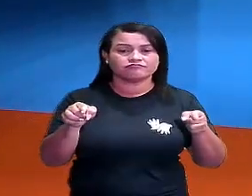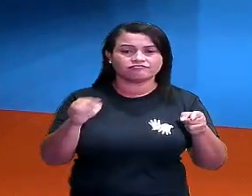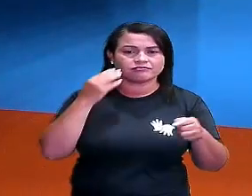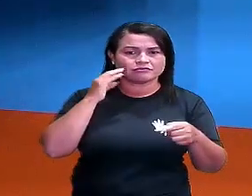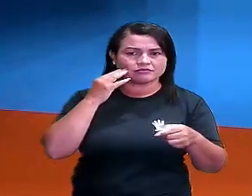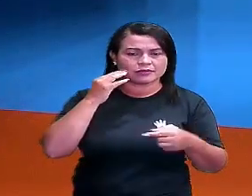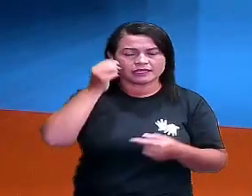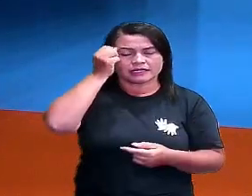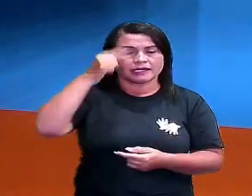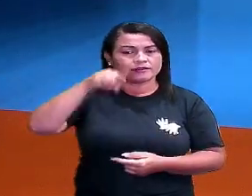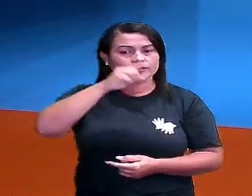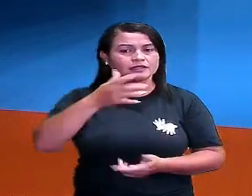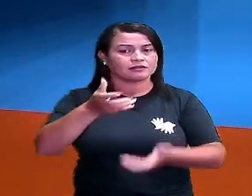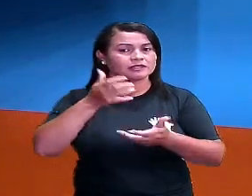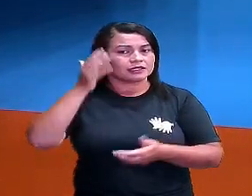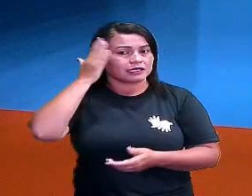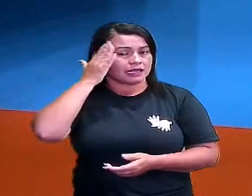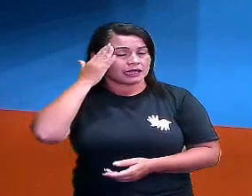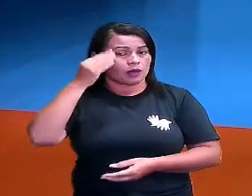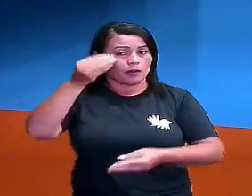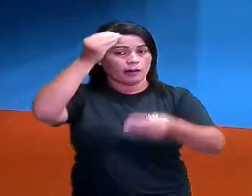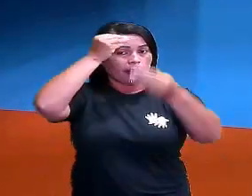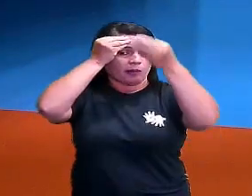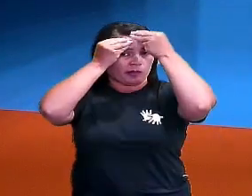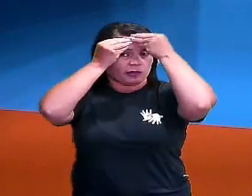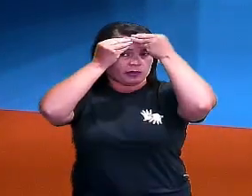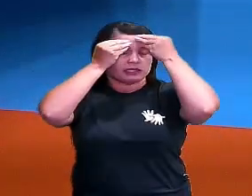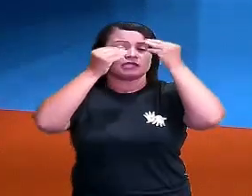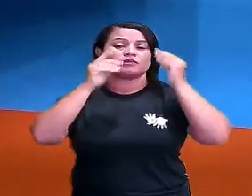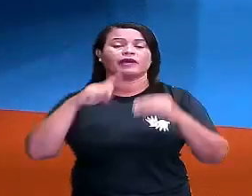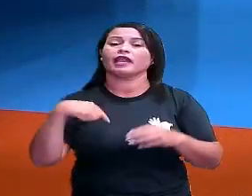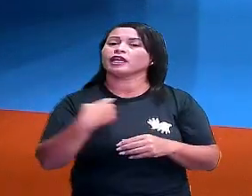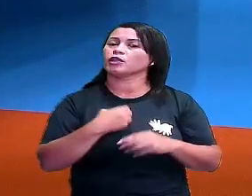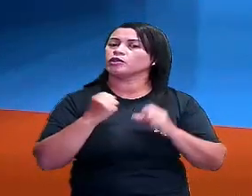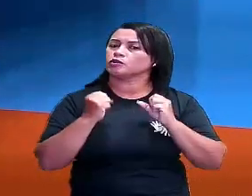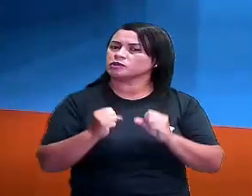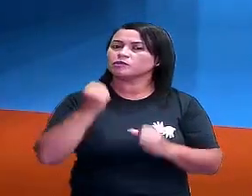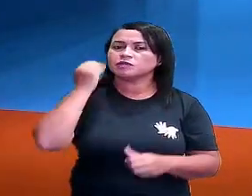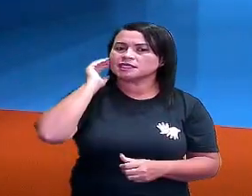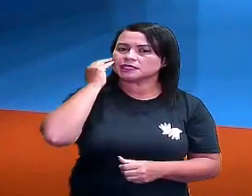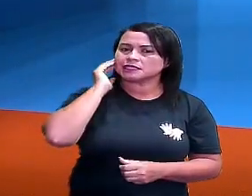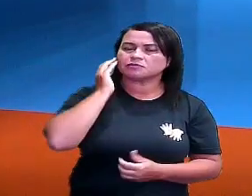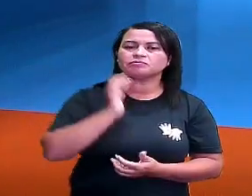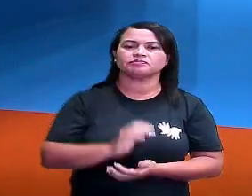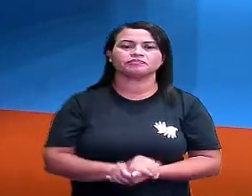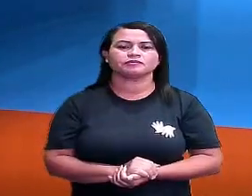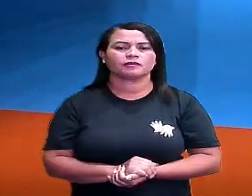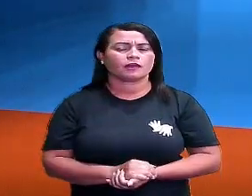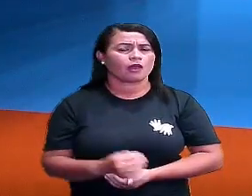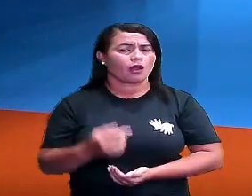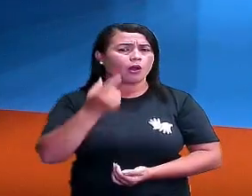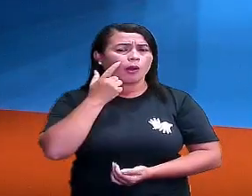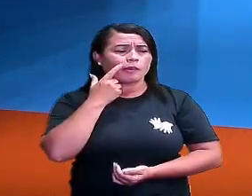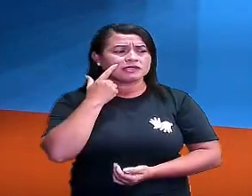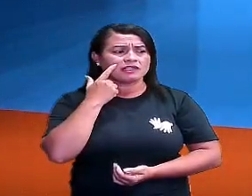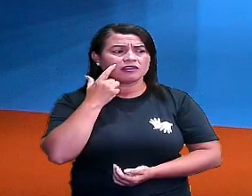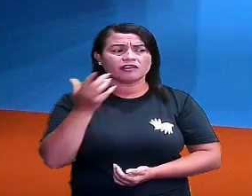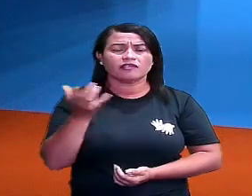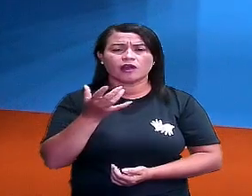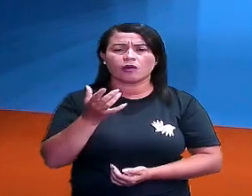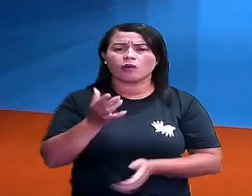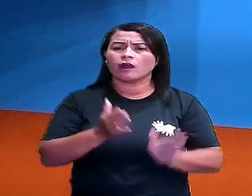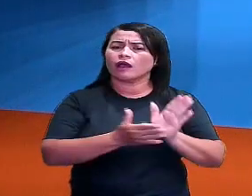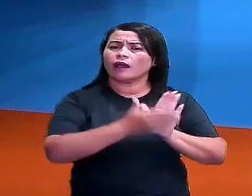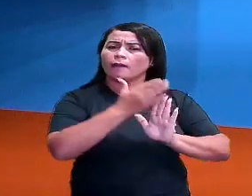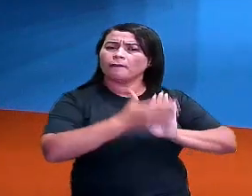quero que vocês tenham, que vocês memorizem, pra que a gente possa entender, tá? Vou pegar essa placa aqui, como ideia,